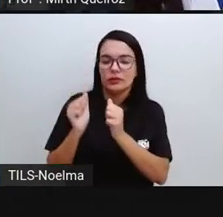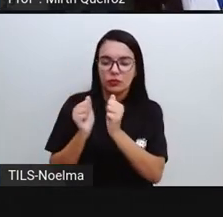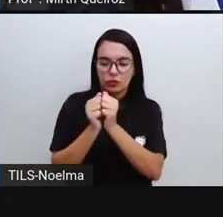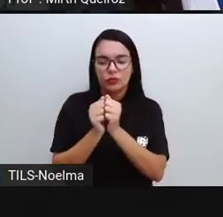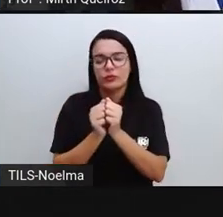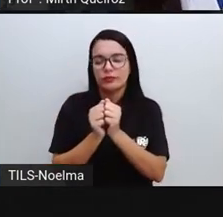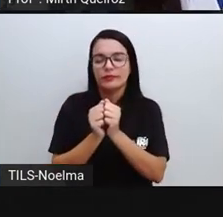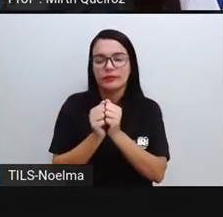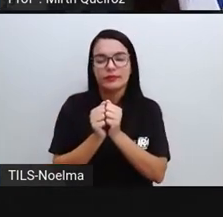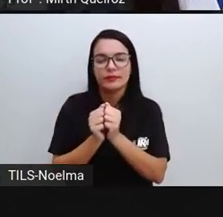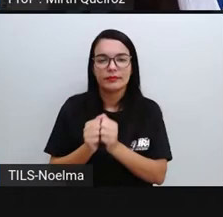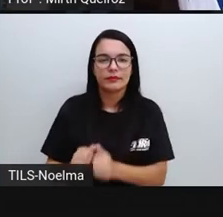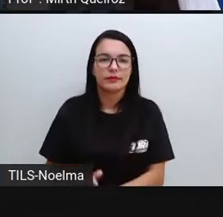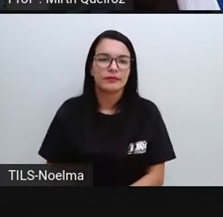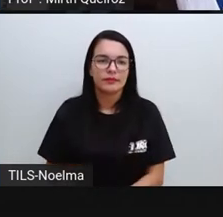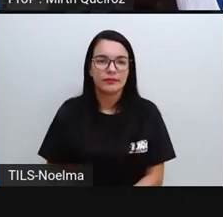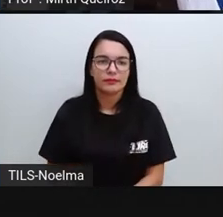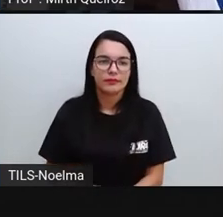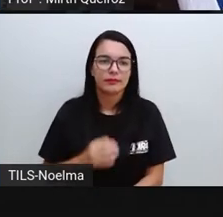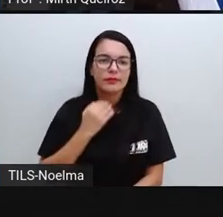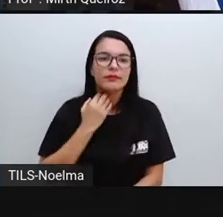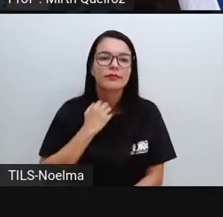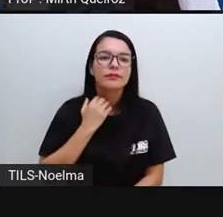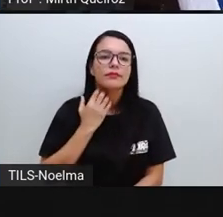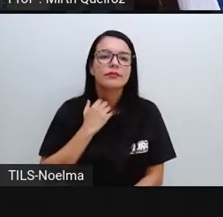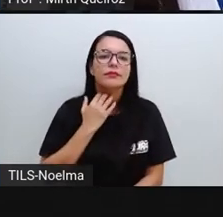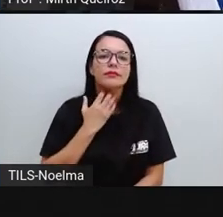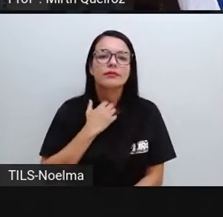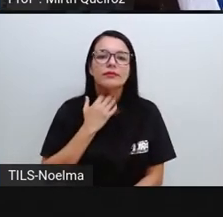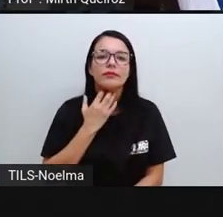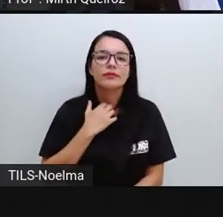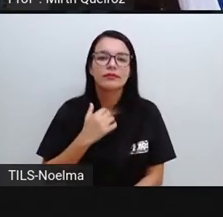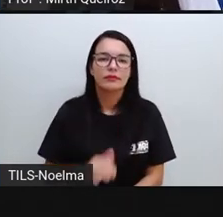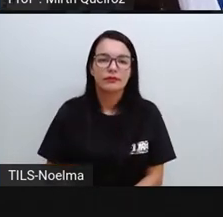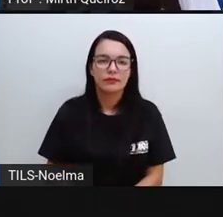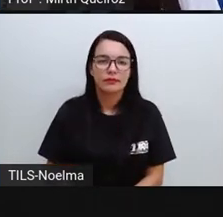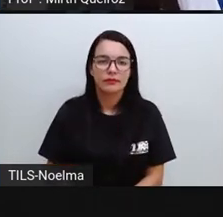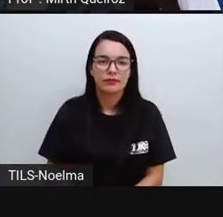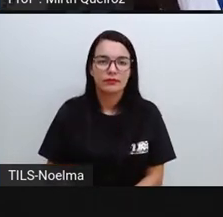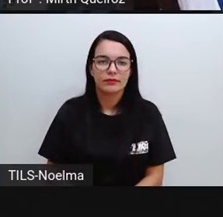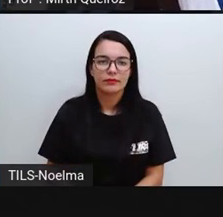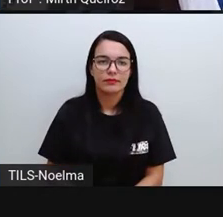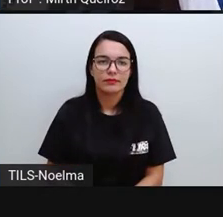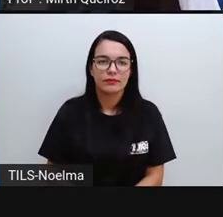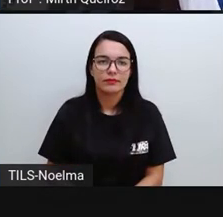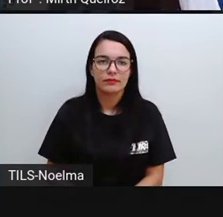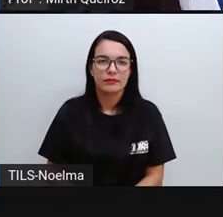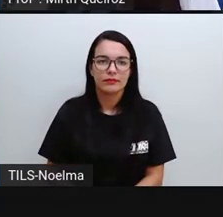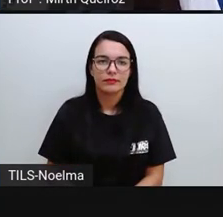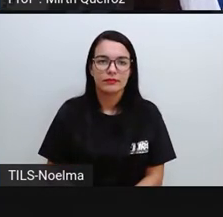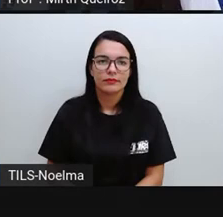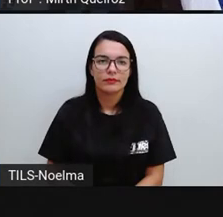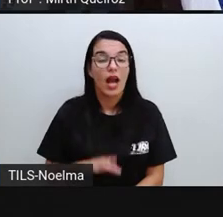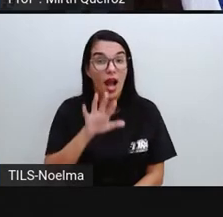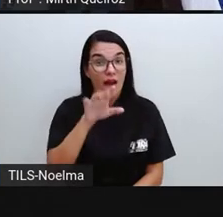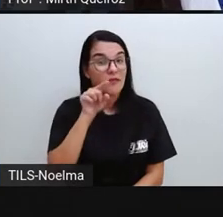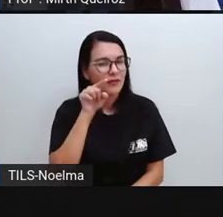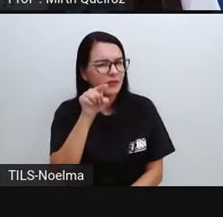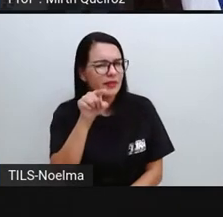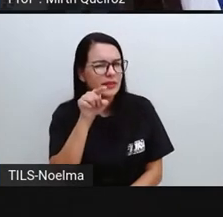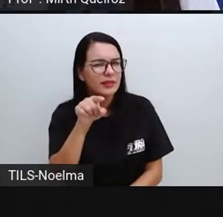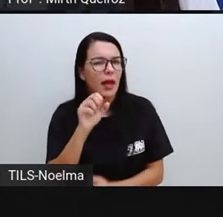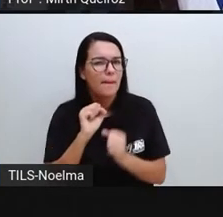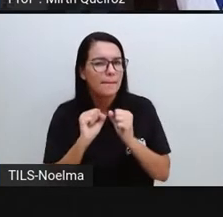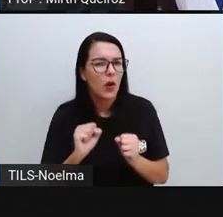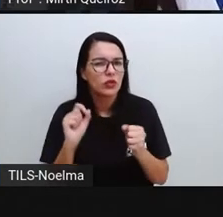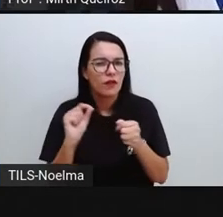que estava na memória com o que foi exibido no visor aí da calculadora. E aí, a gente